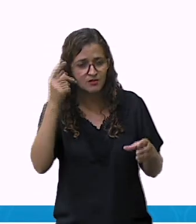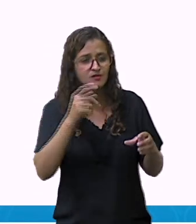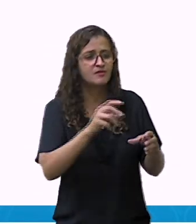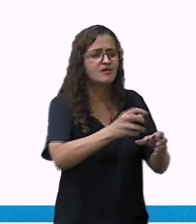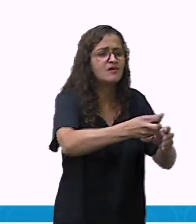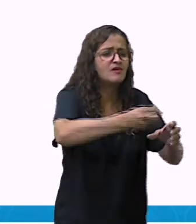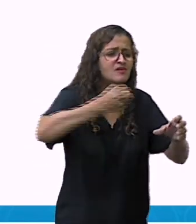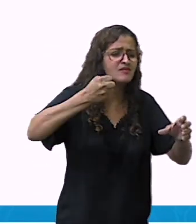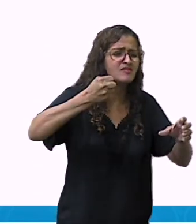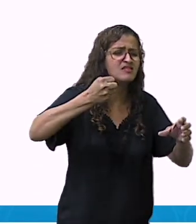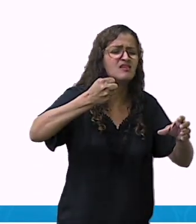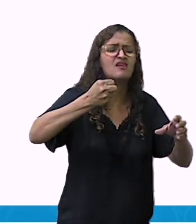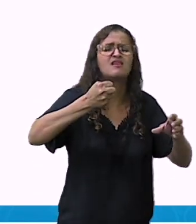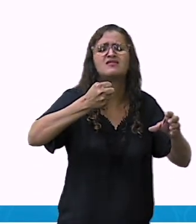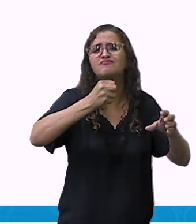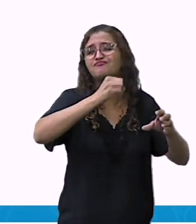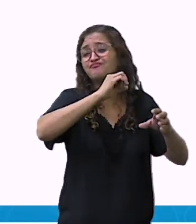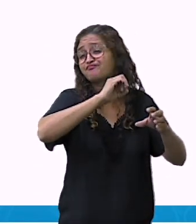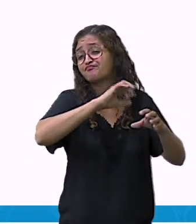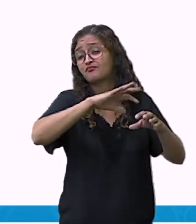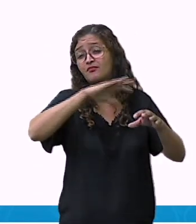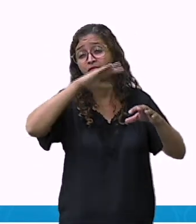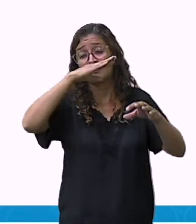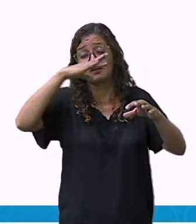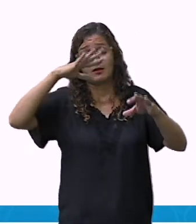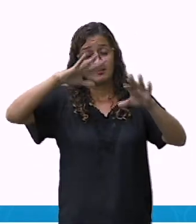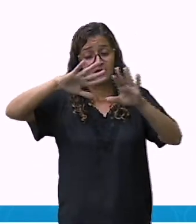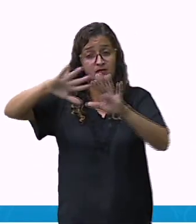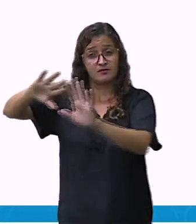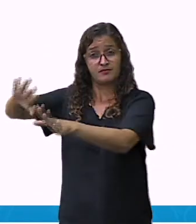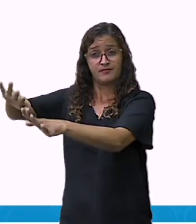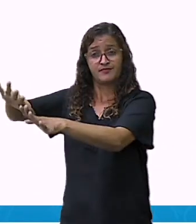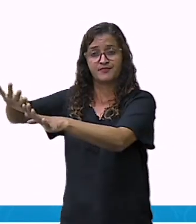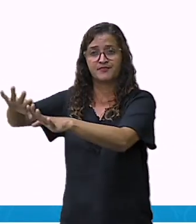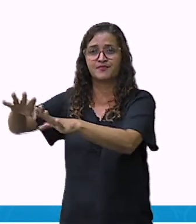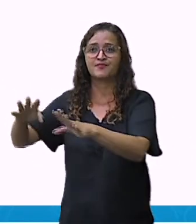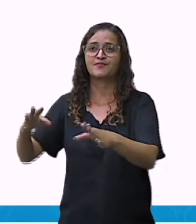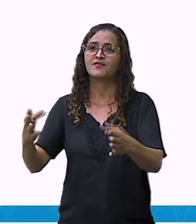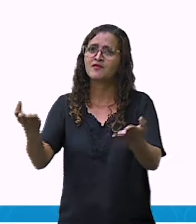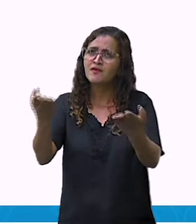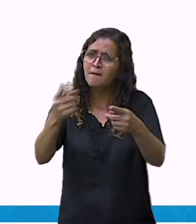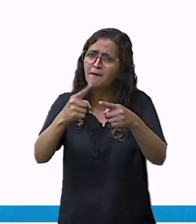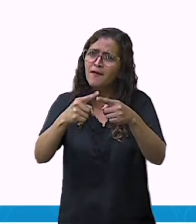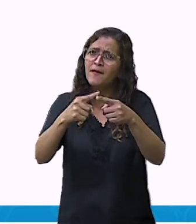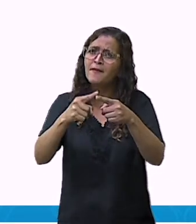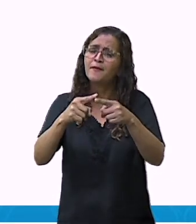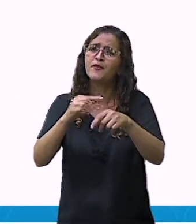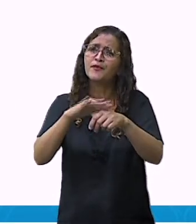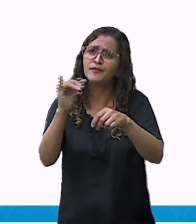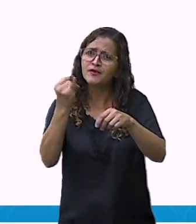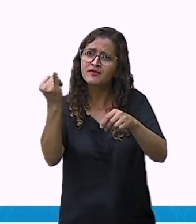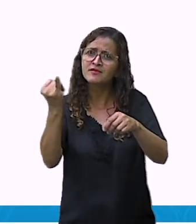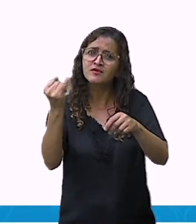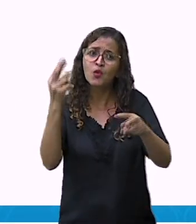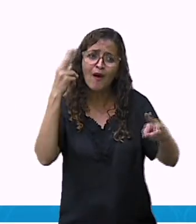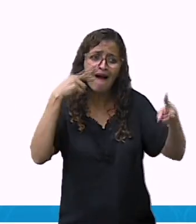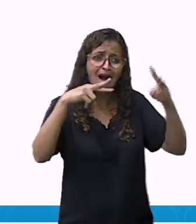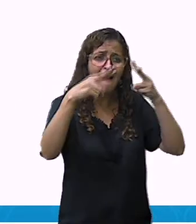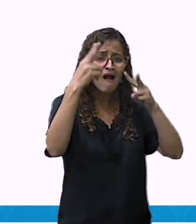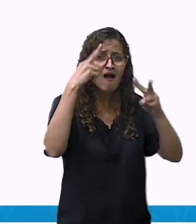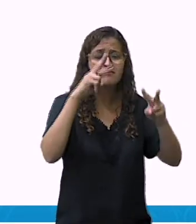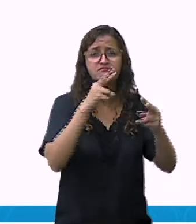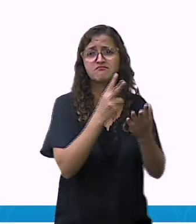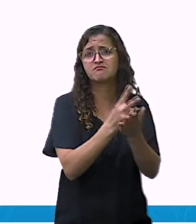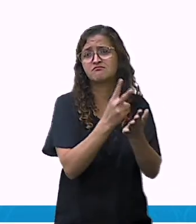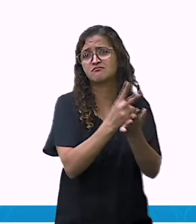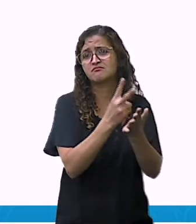odor é insuportável. Então, fazer essa vistoria nos ambientes de casa, nos